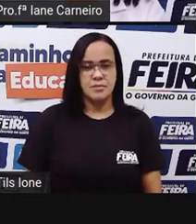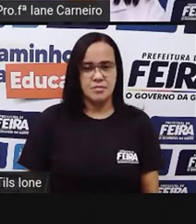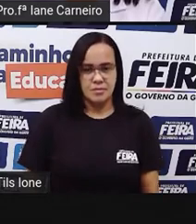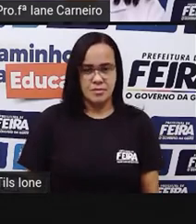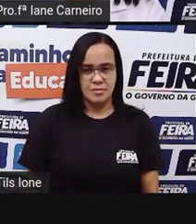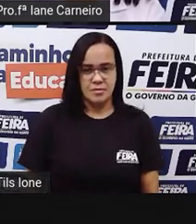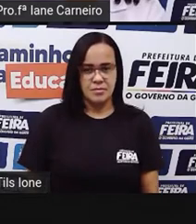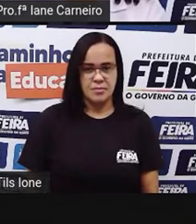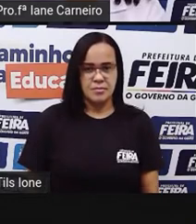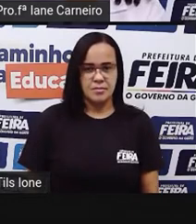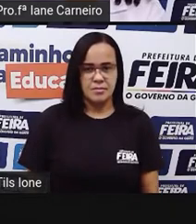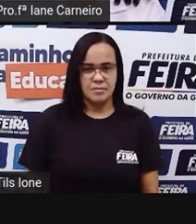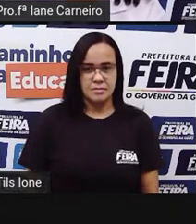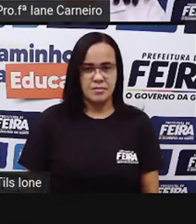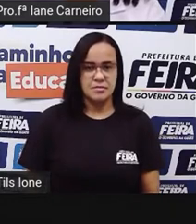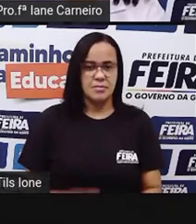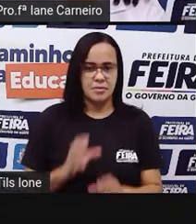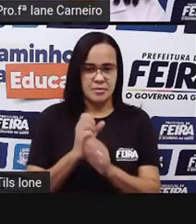Massa, vamos para o próximo.